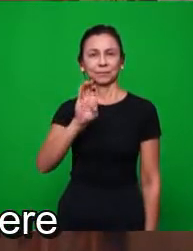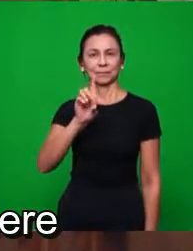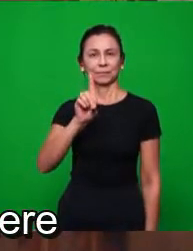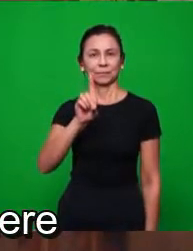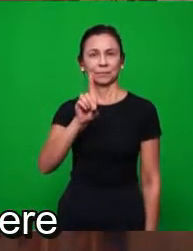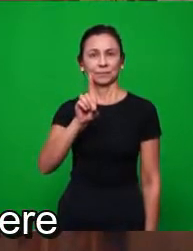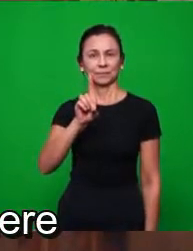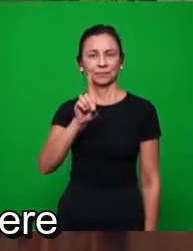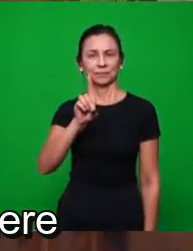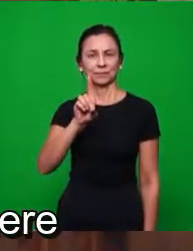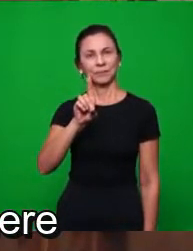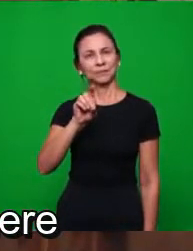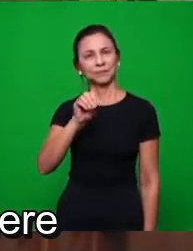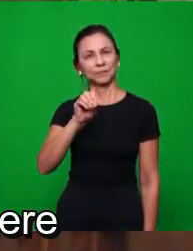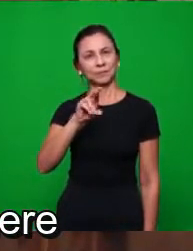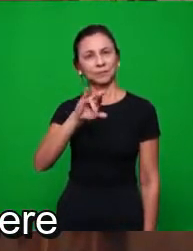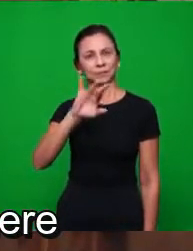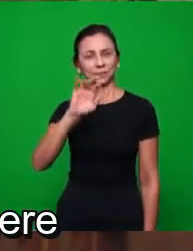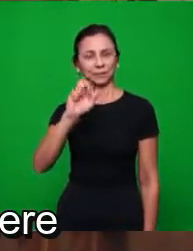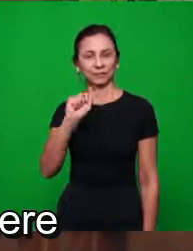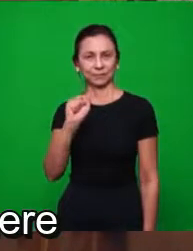quadro. Pode voltar o quadro.